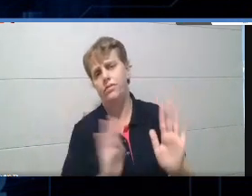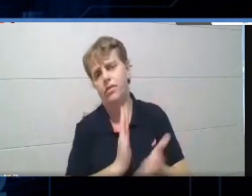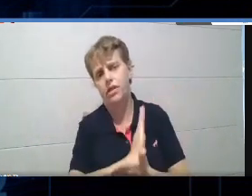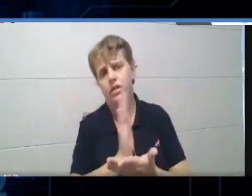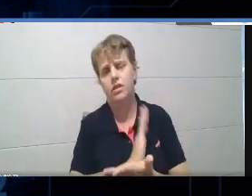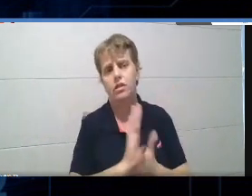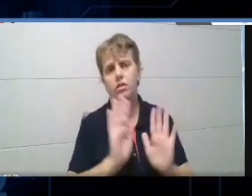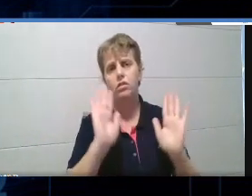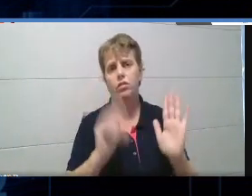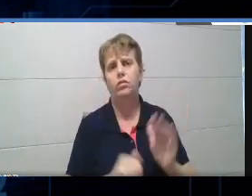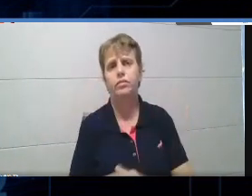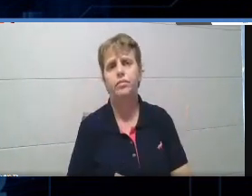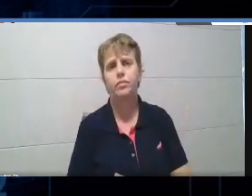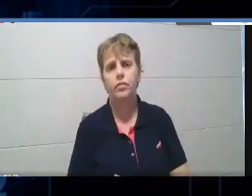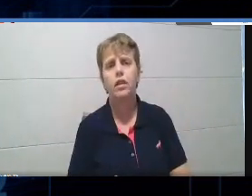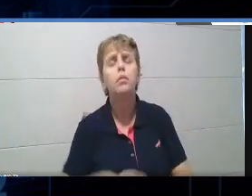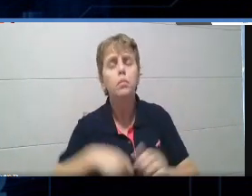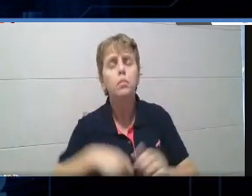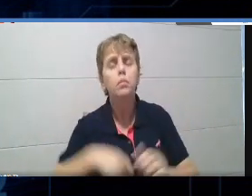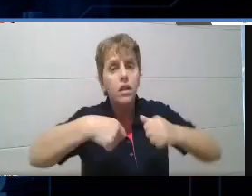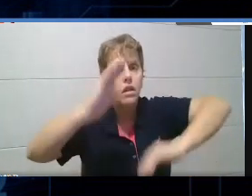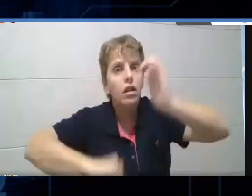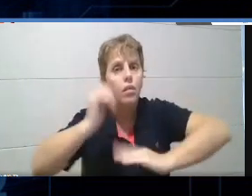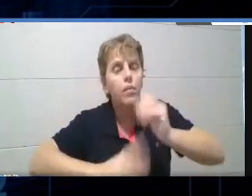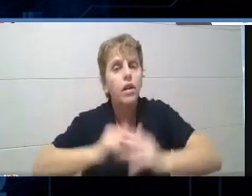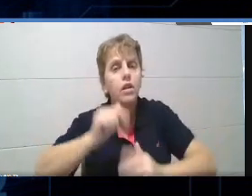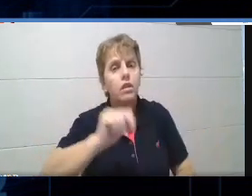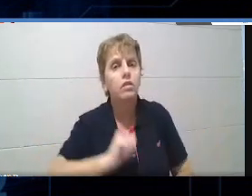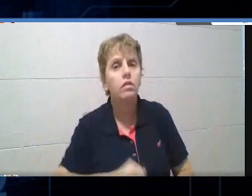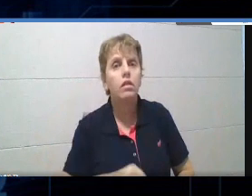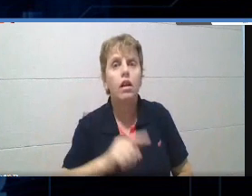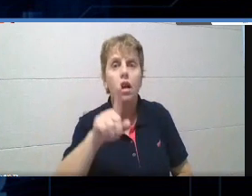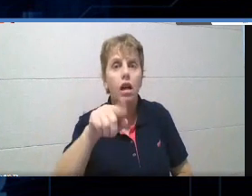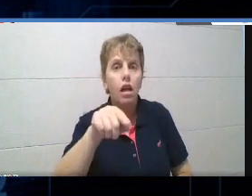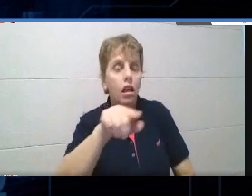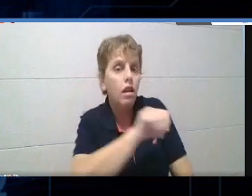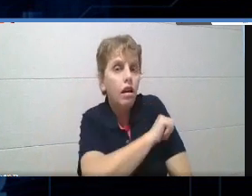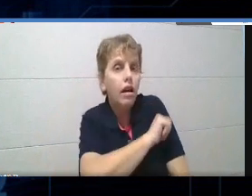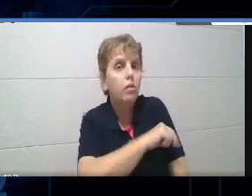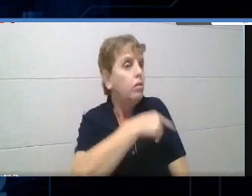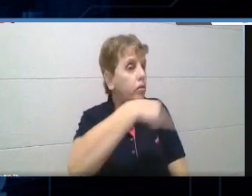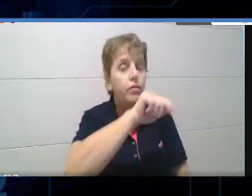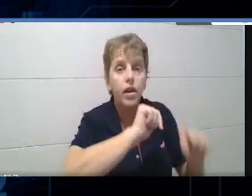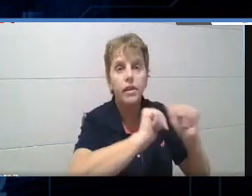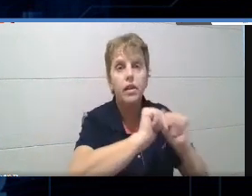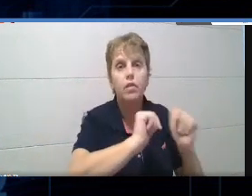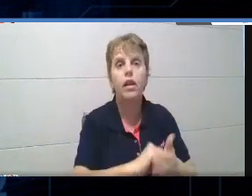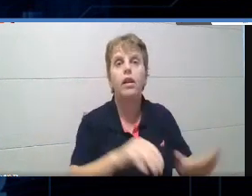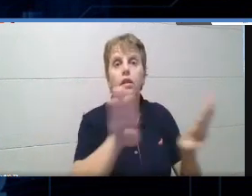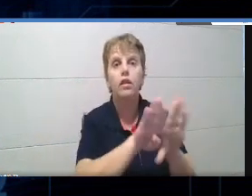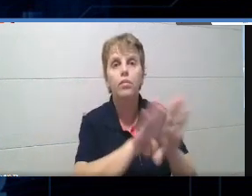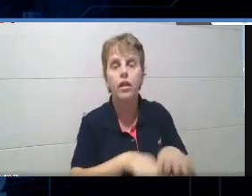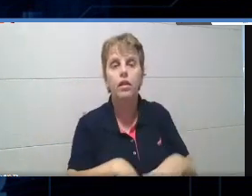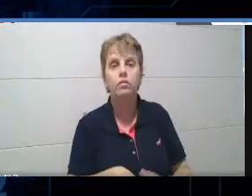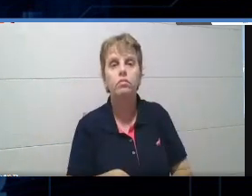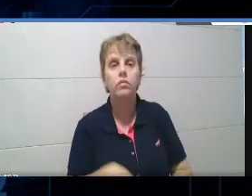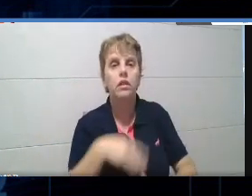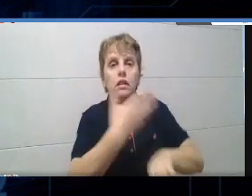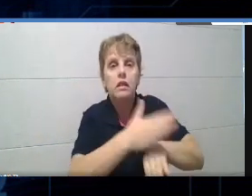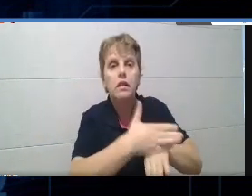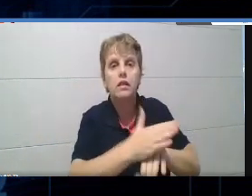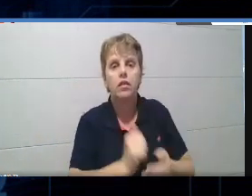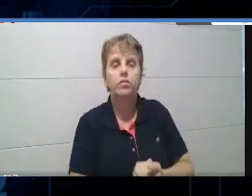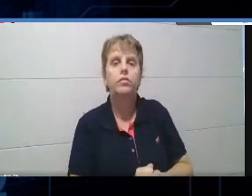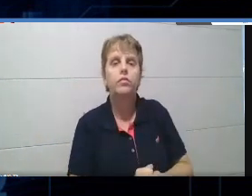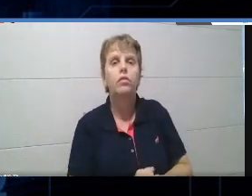pergunta e acabou. E o restante é prática. Bota esse fulano pra trabalhar, né? Que seja desafiador. Então, por exemplo, né? Gravar